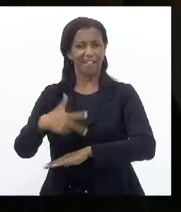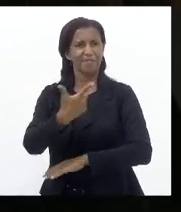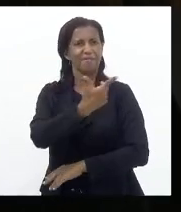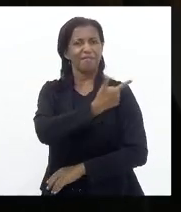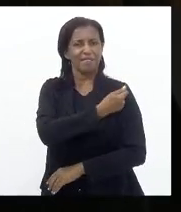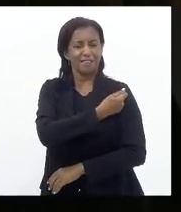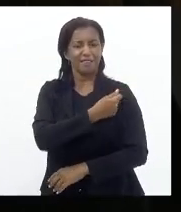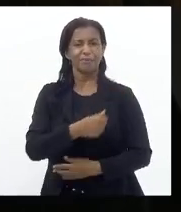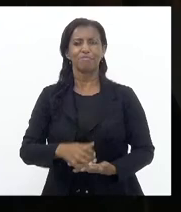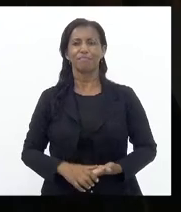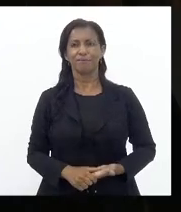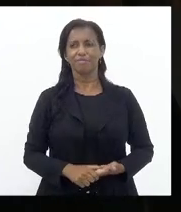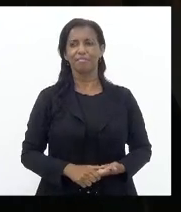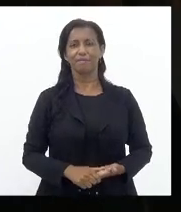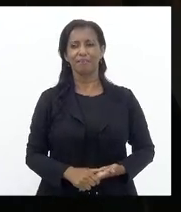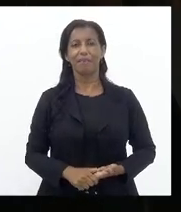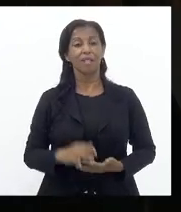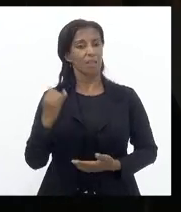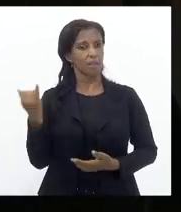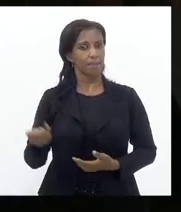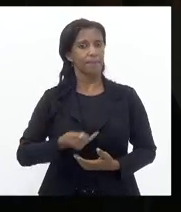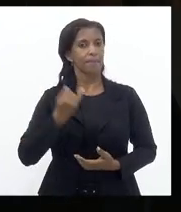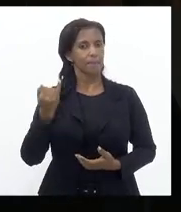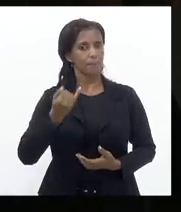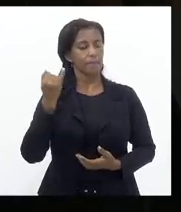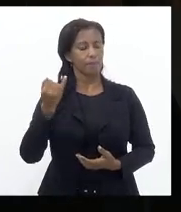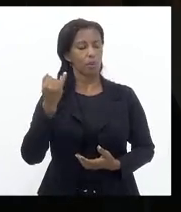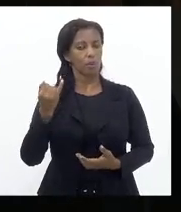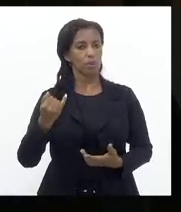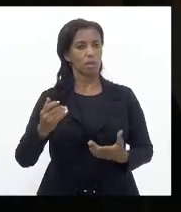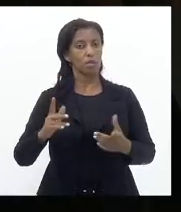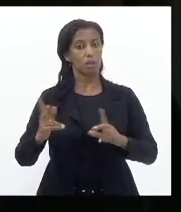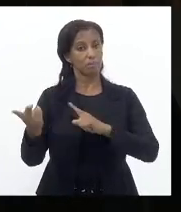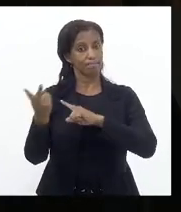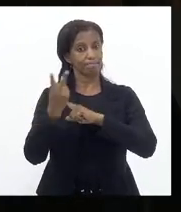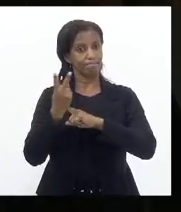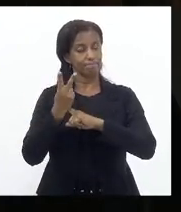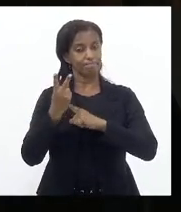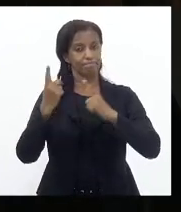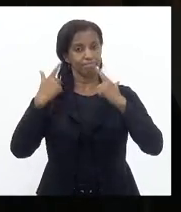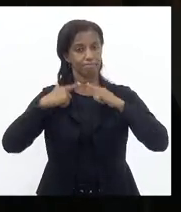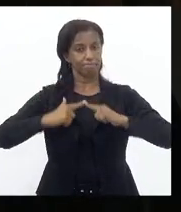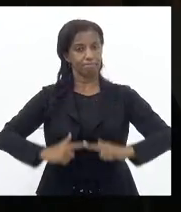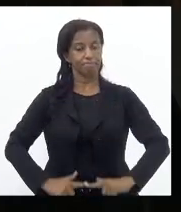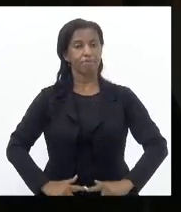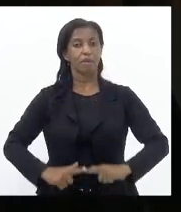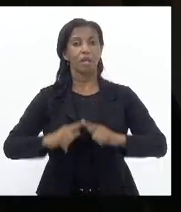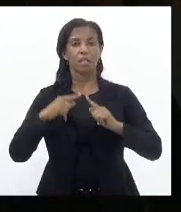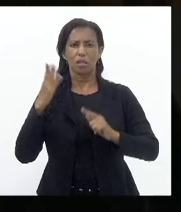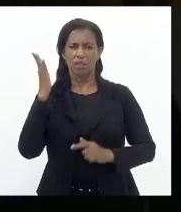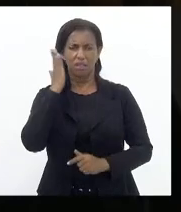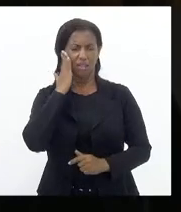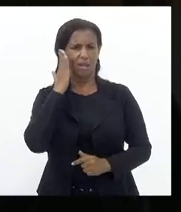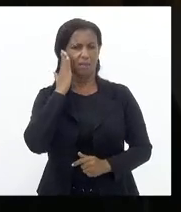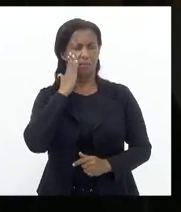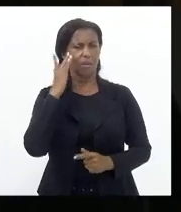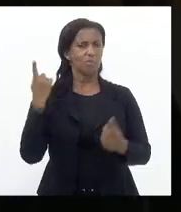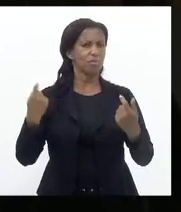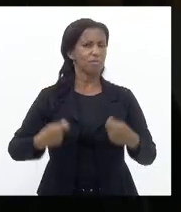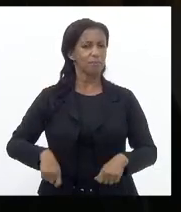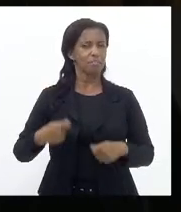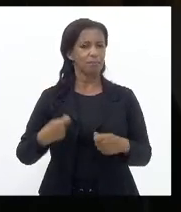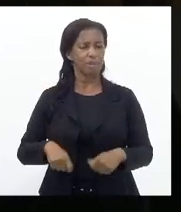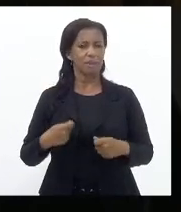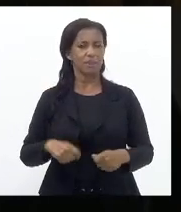dose Da vacina Tamanha a importância Da imunização Da nossa população Nós sabemos Que Nesse momento